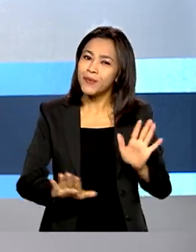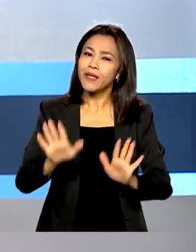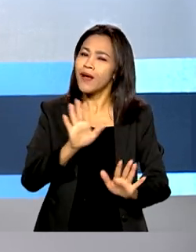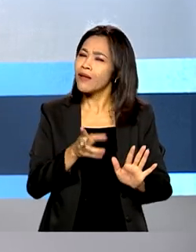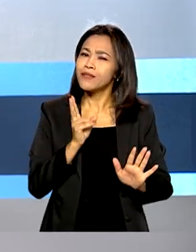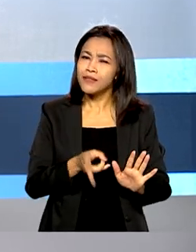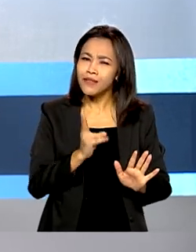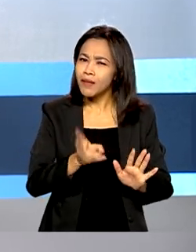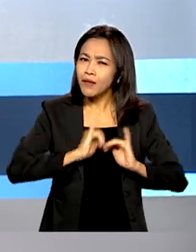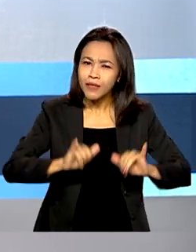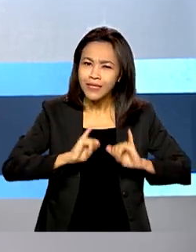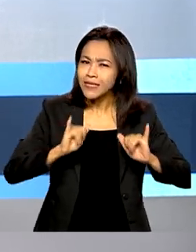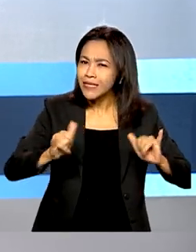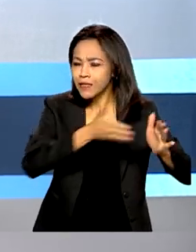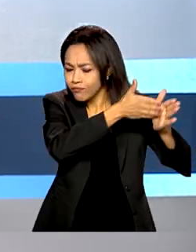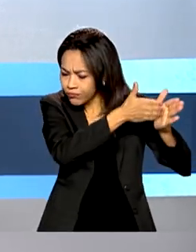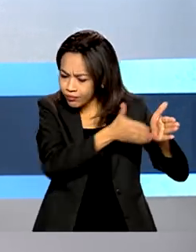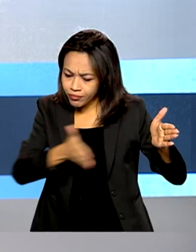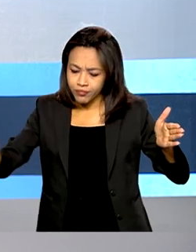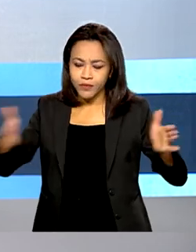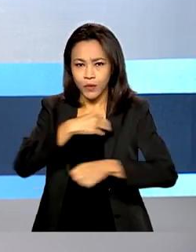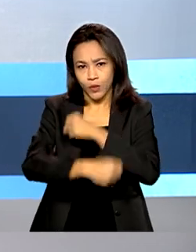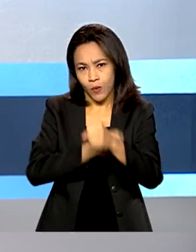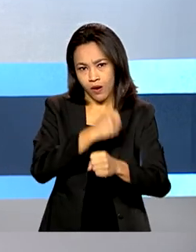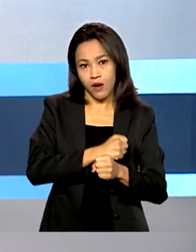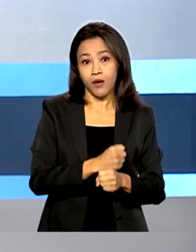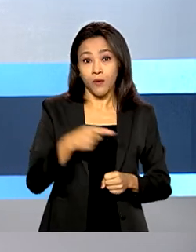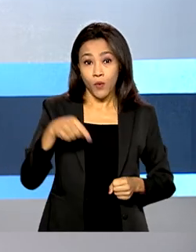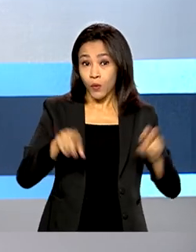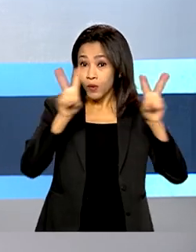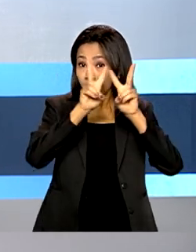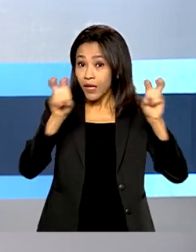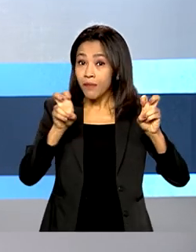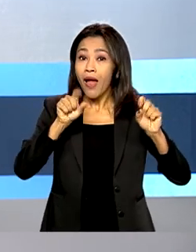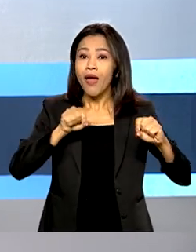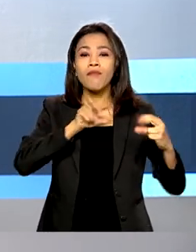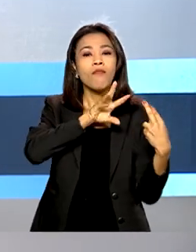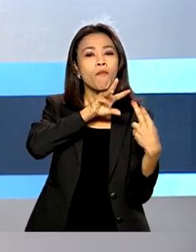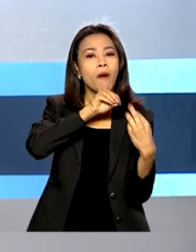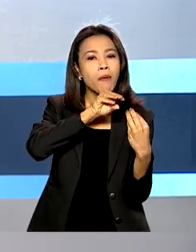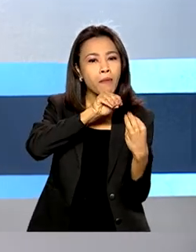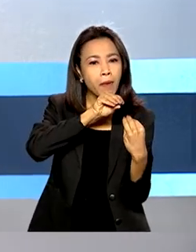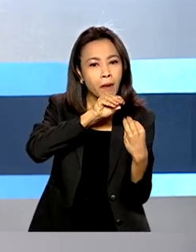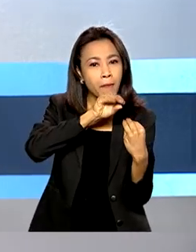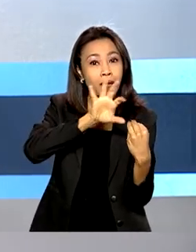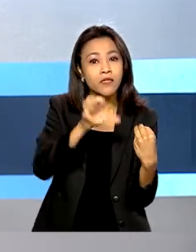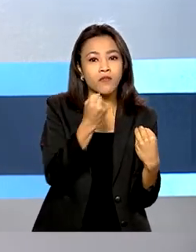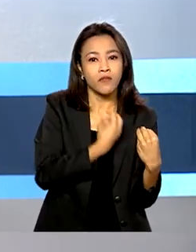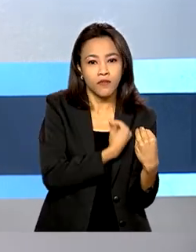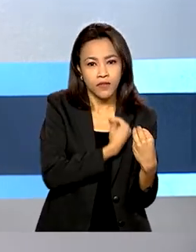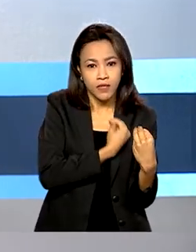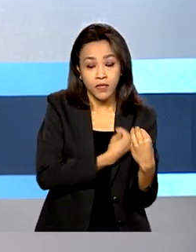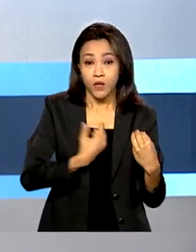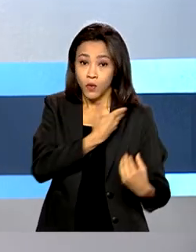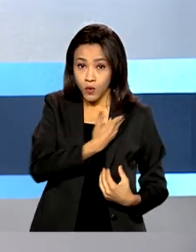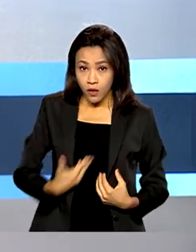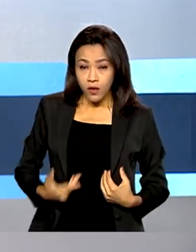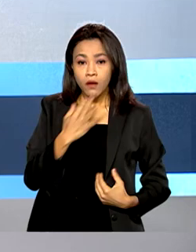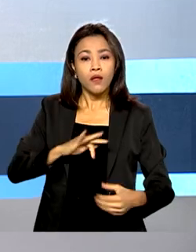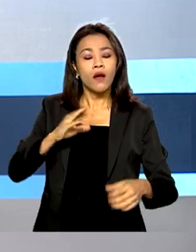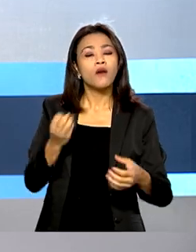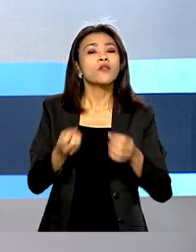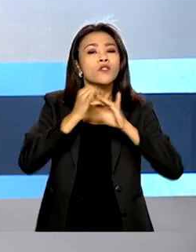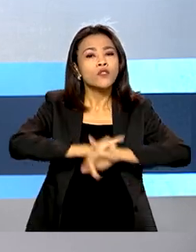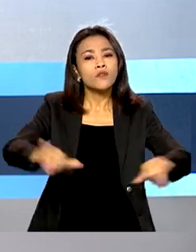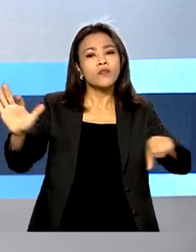durante todo o ano. Com o lema Falar é o primeiro passo para salvar vidas, o governo federal lançou estratégias para ampliar o